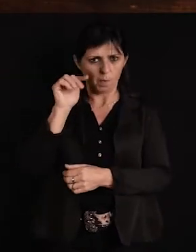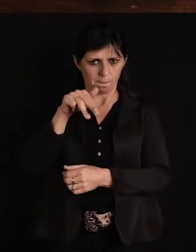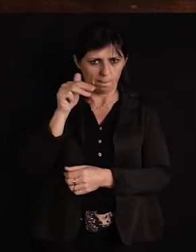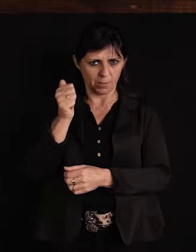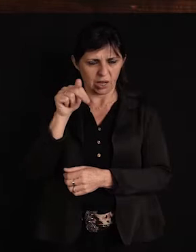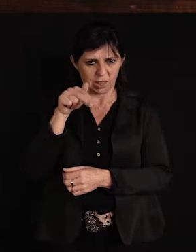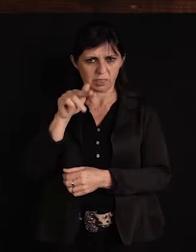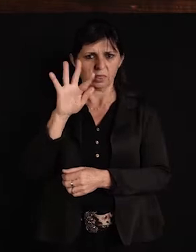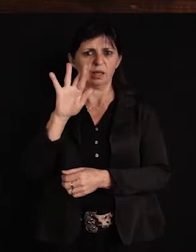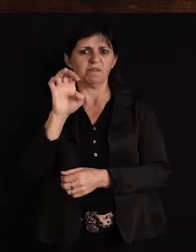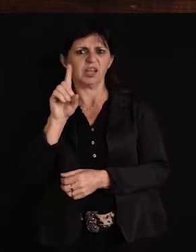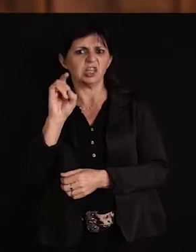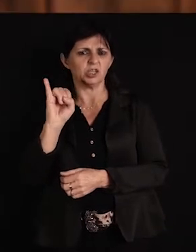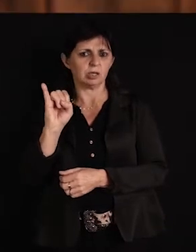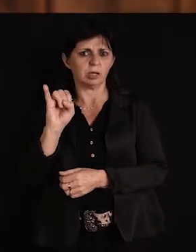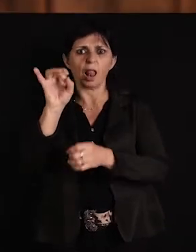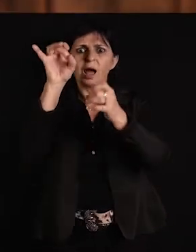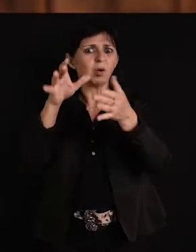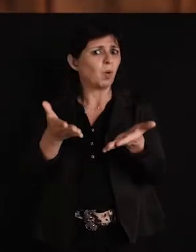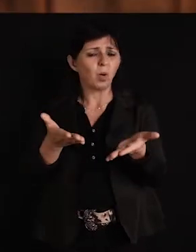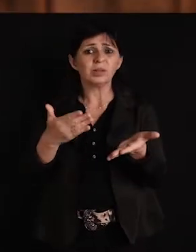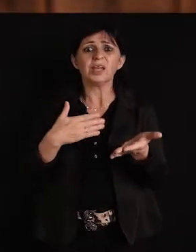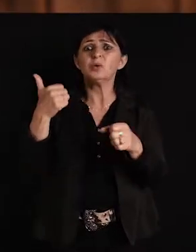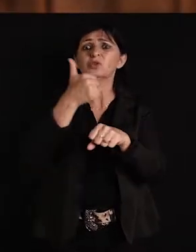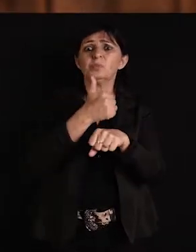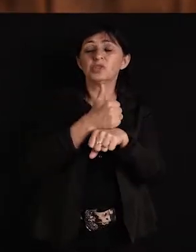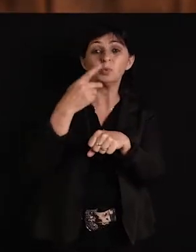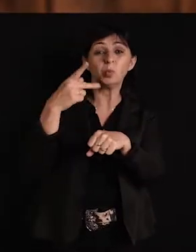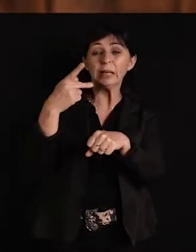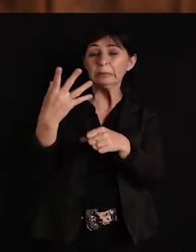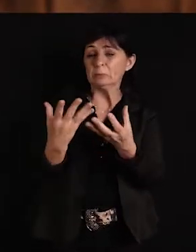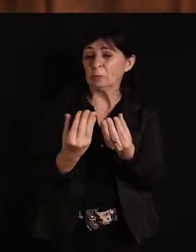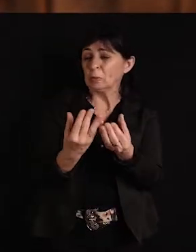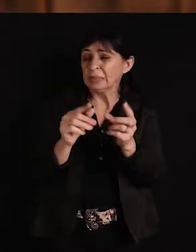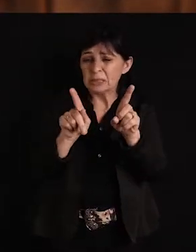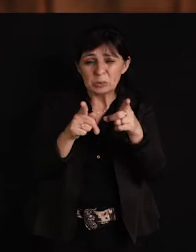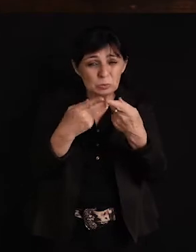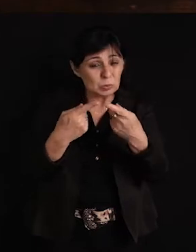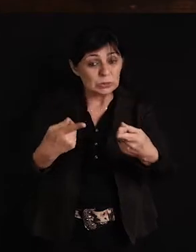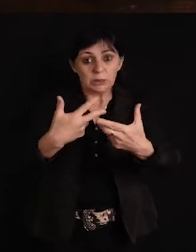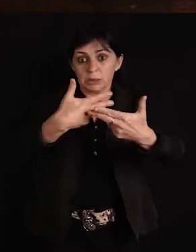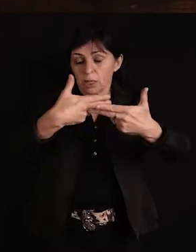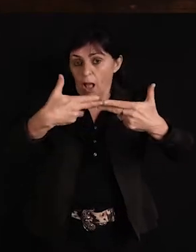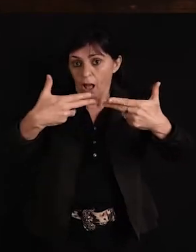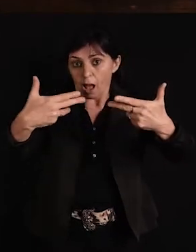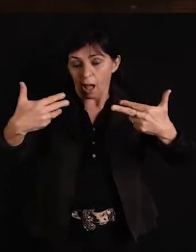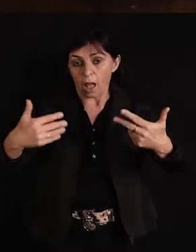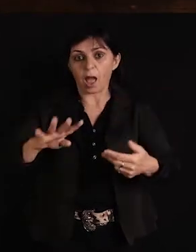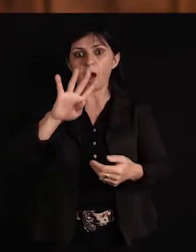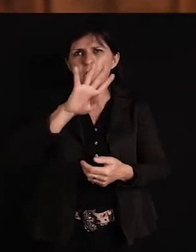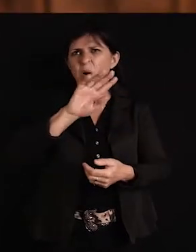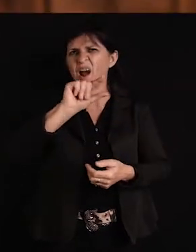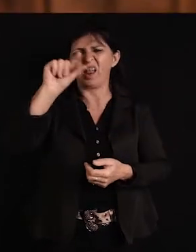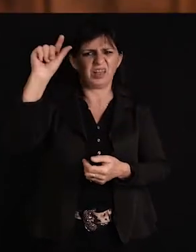dos Monarcas, tocando o Contrabaixo, claro. E é um repertório muito vasto, são muitas músicas, são 40 e poucos CDs,